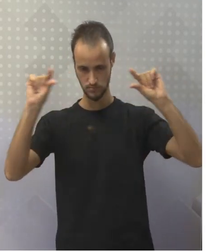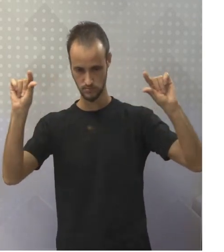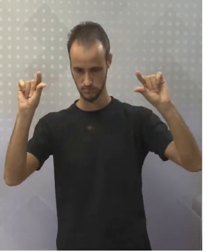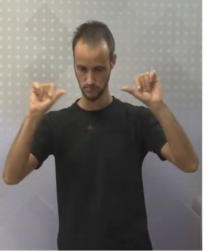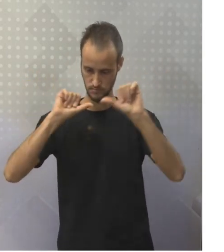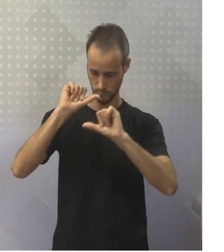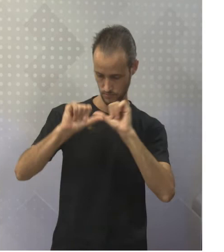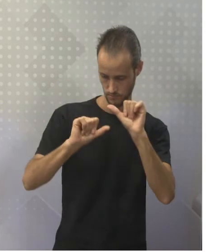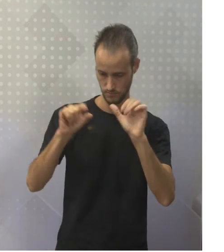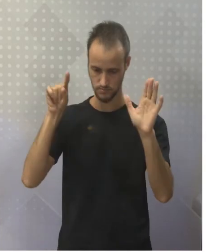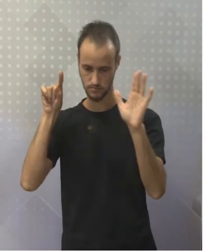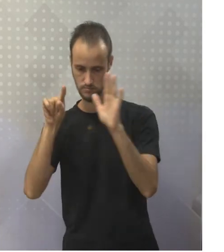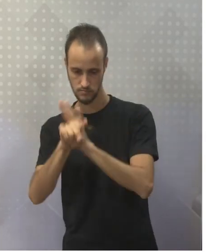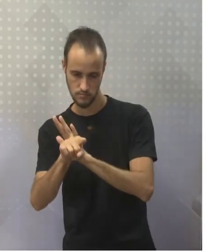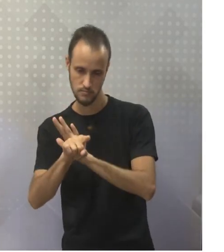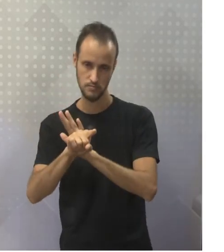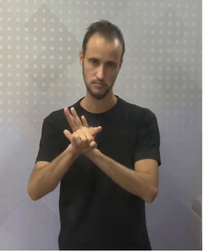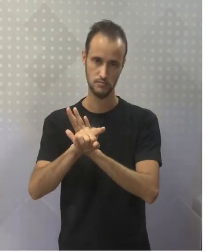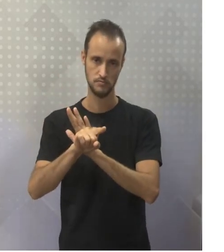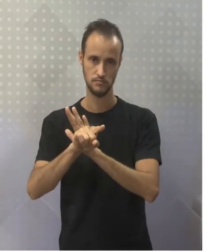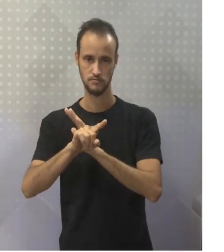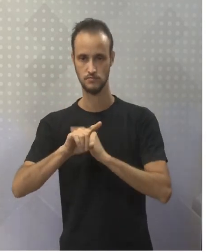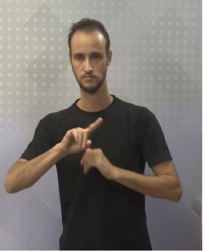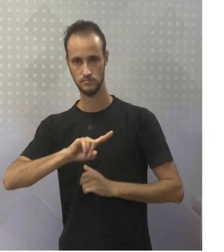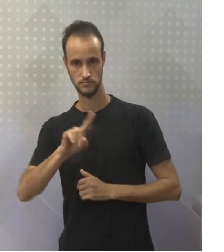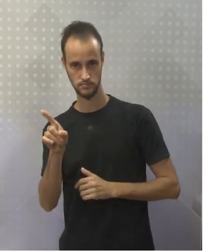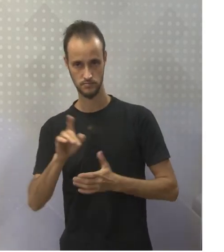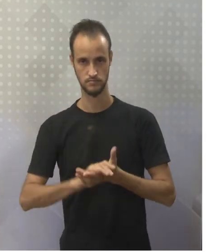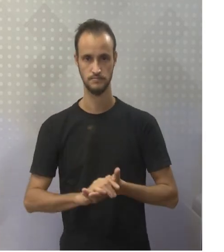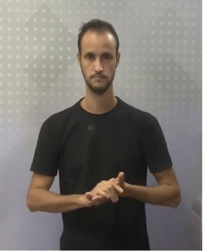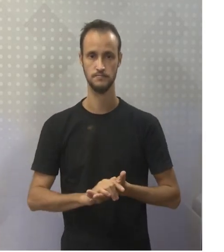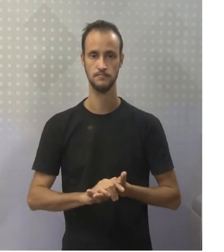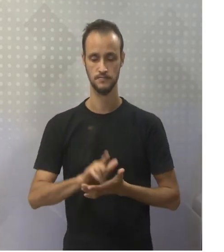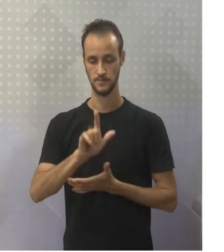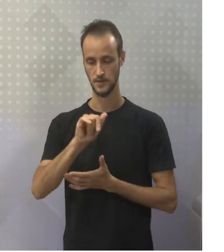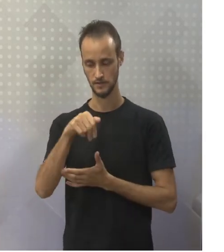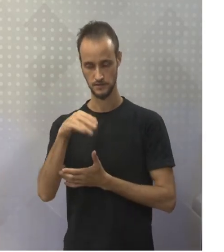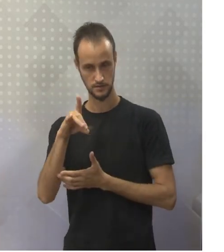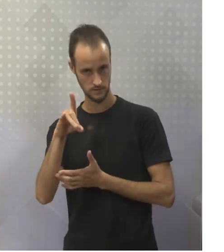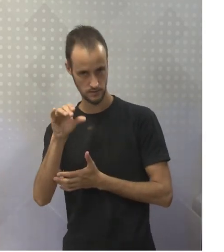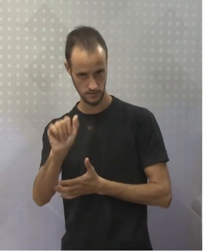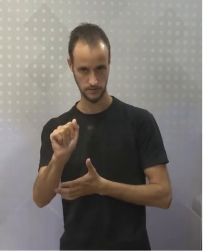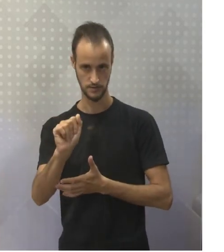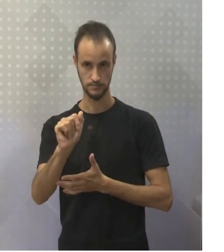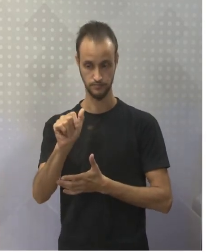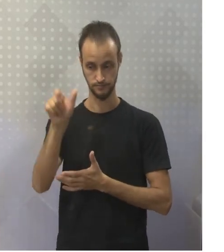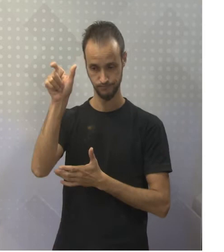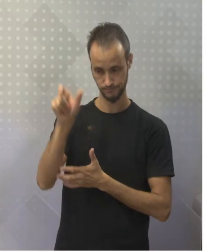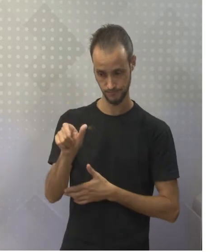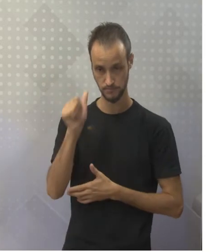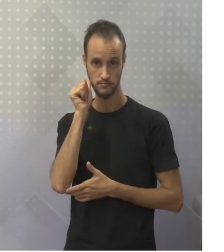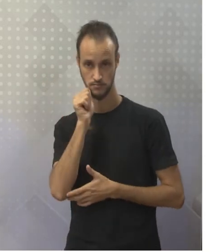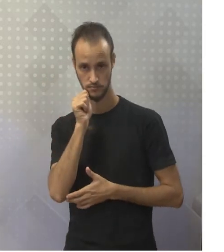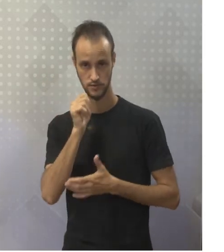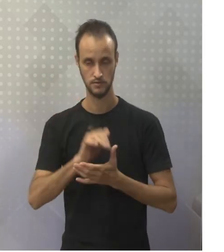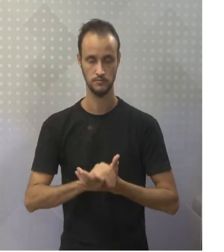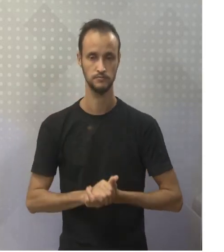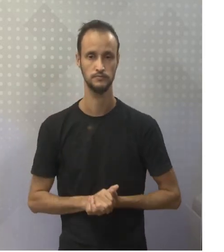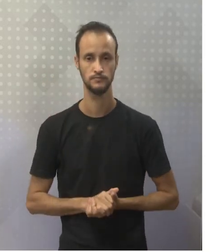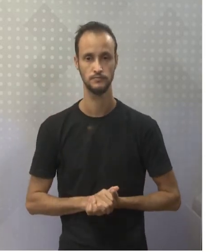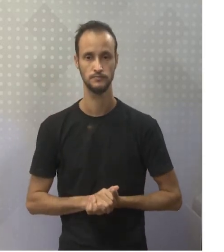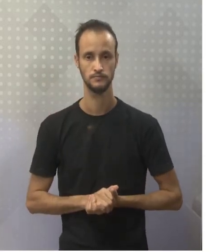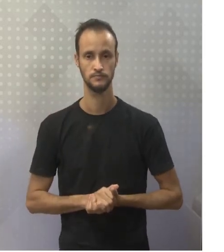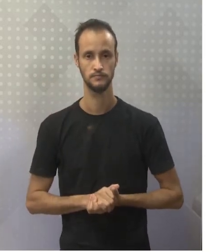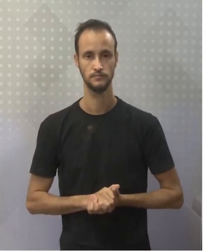interrogativa em negativa. Linda, que é o sujeito, né? Linda has worked a lot since March.